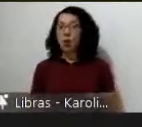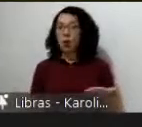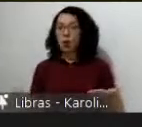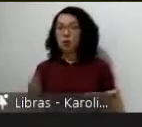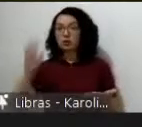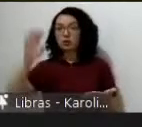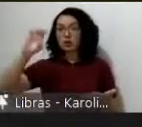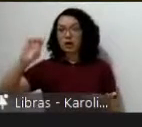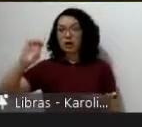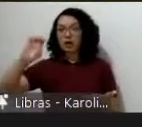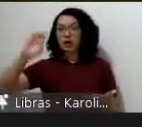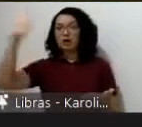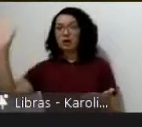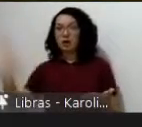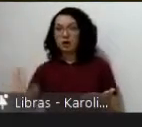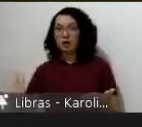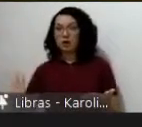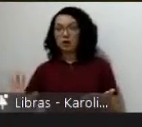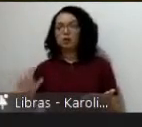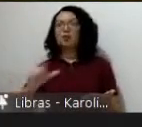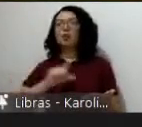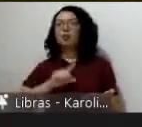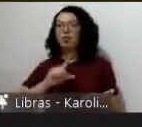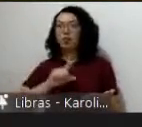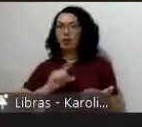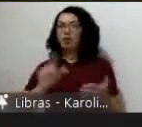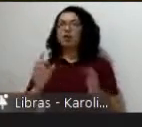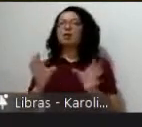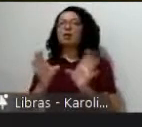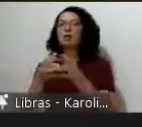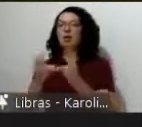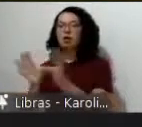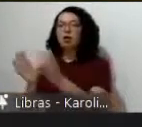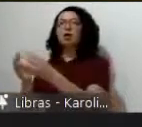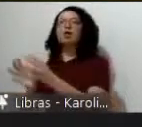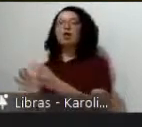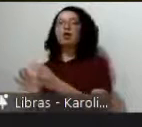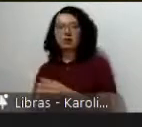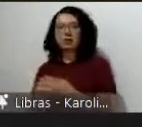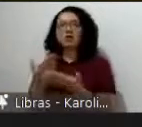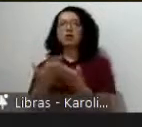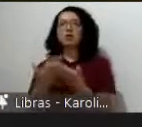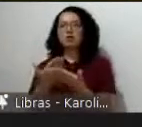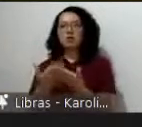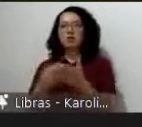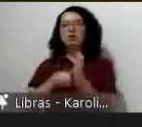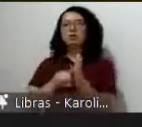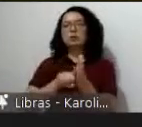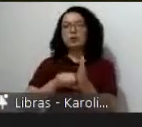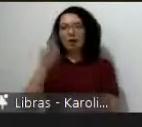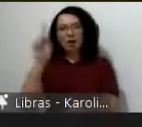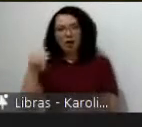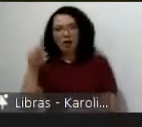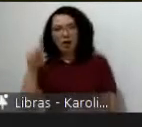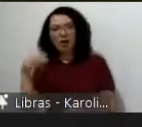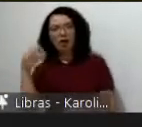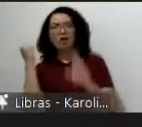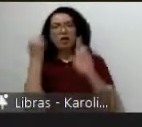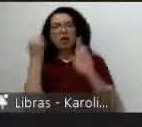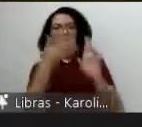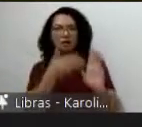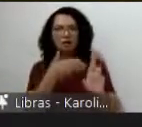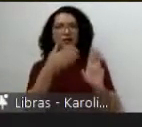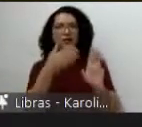-americanos ou regionais em vários países isso se tornou uma grande referência uma grande moda todos